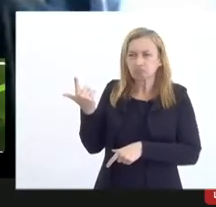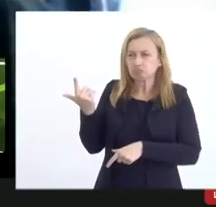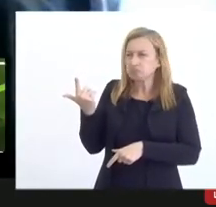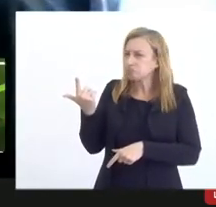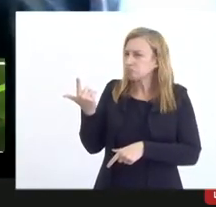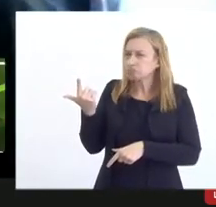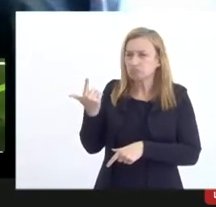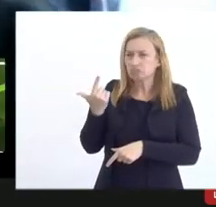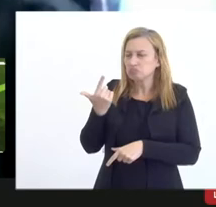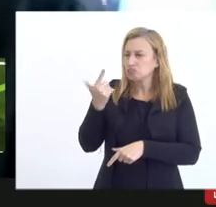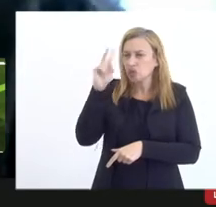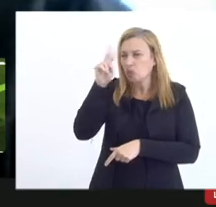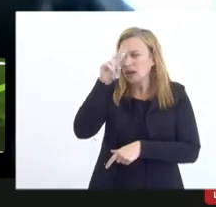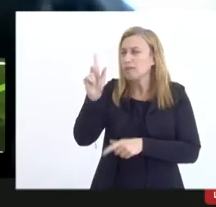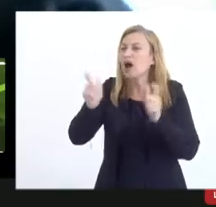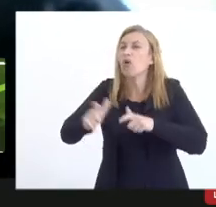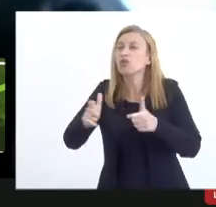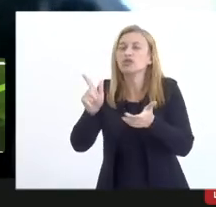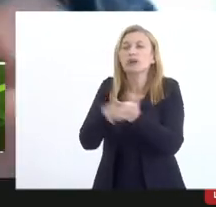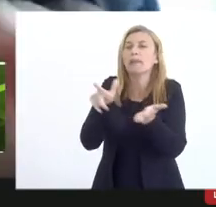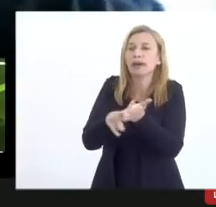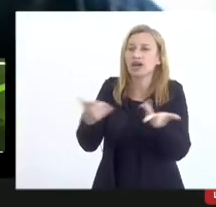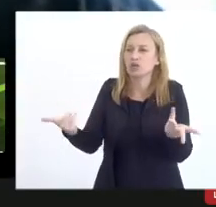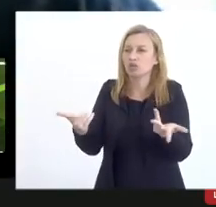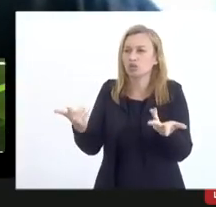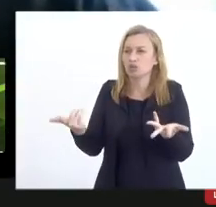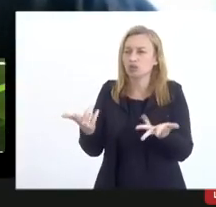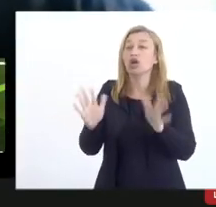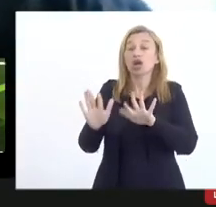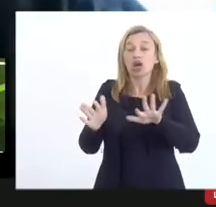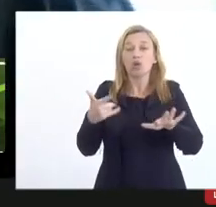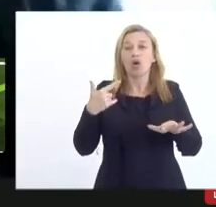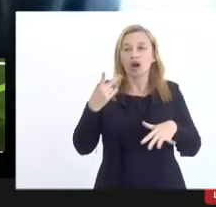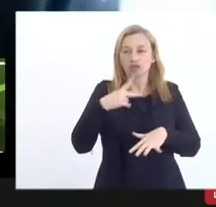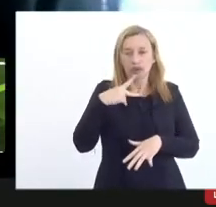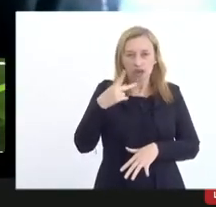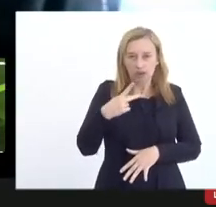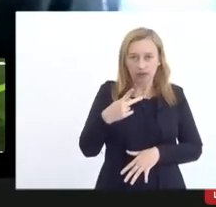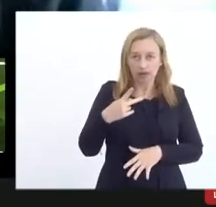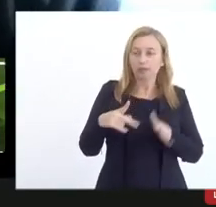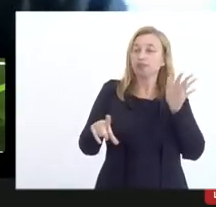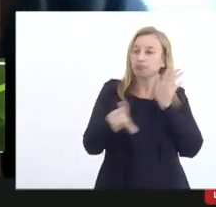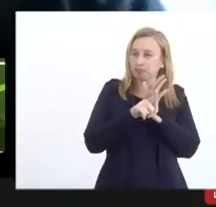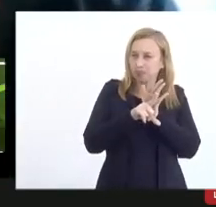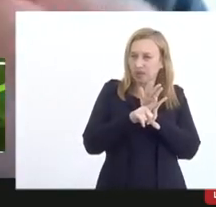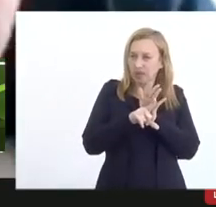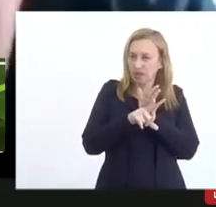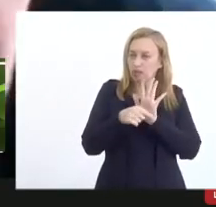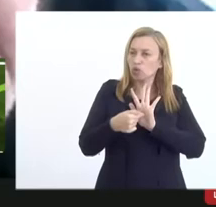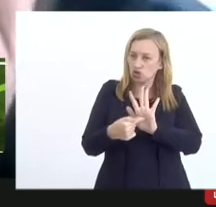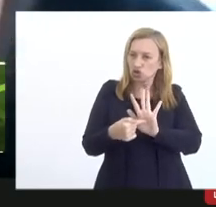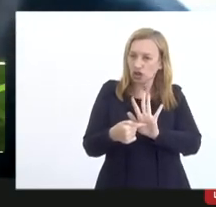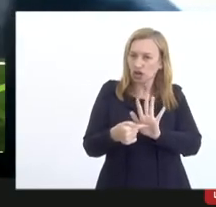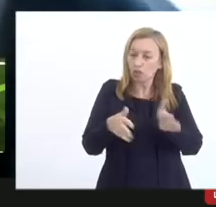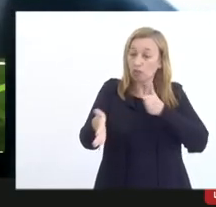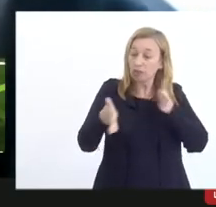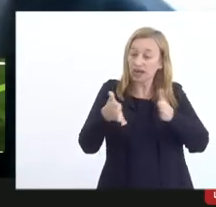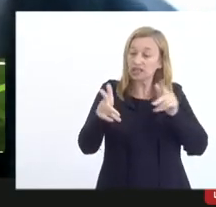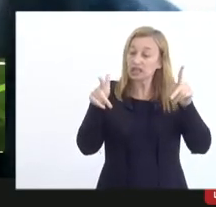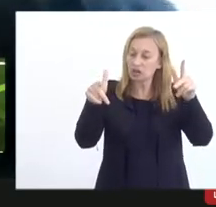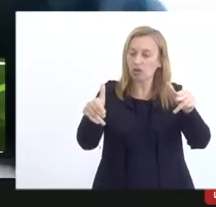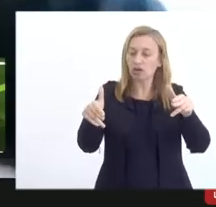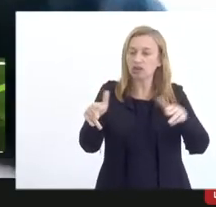eu propunha que a gente usasse citasse a lei e pusesse nessa o mesmo prazo que a lei